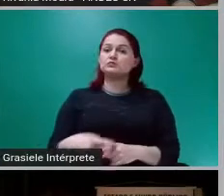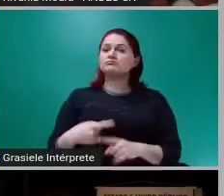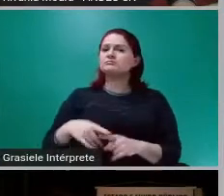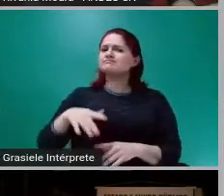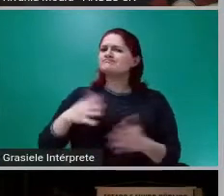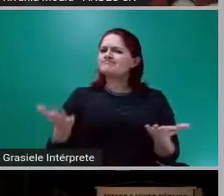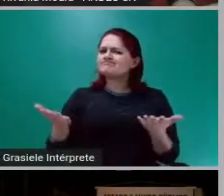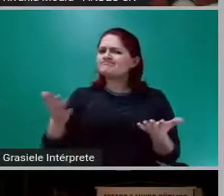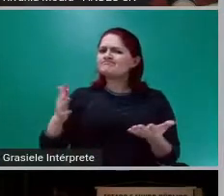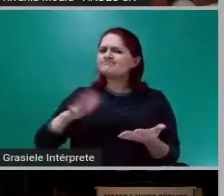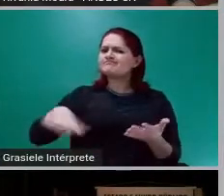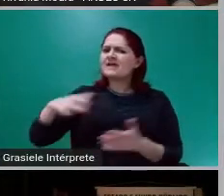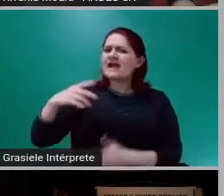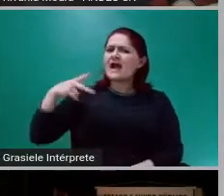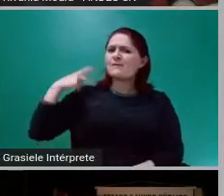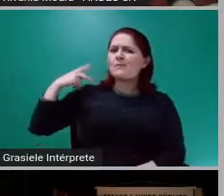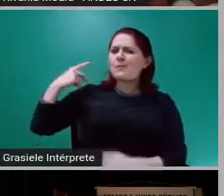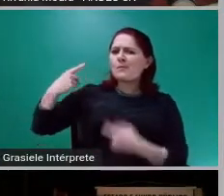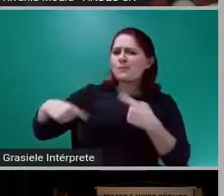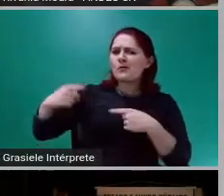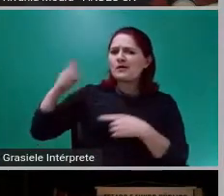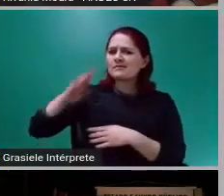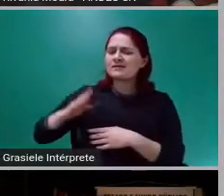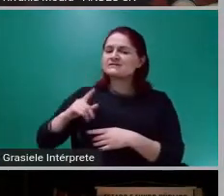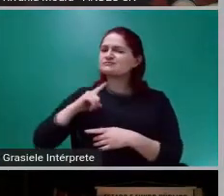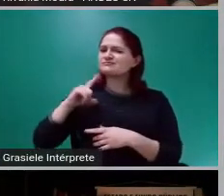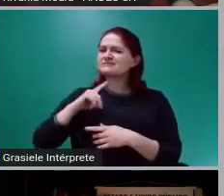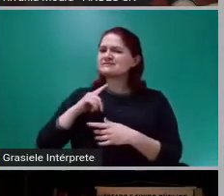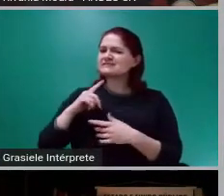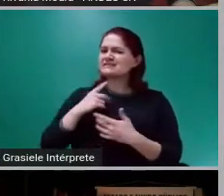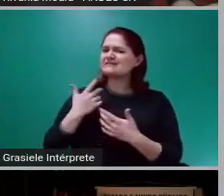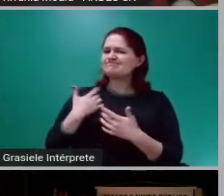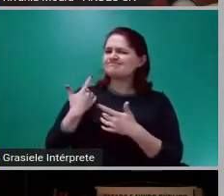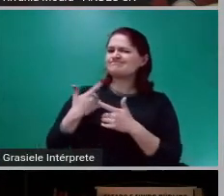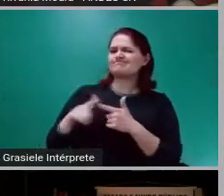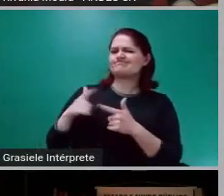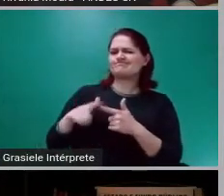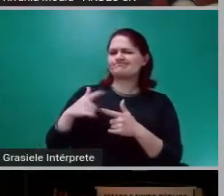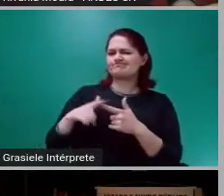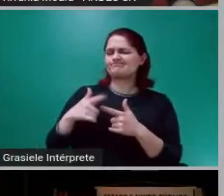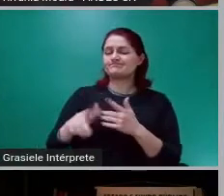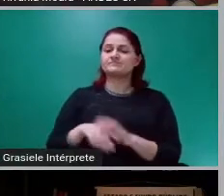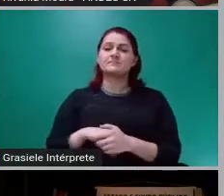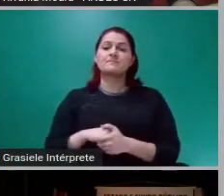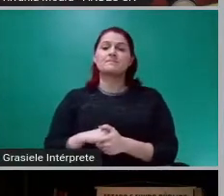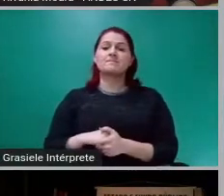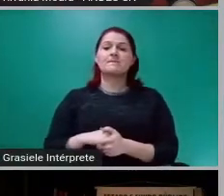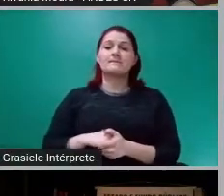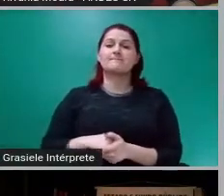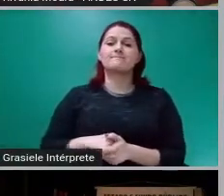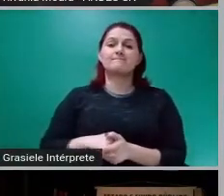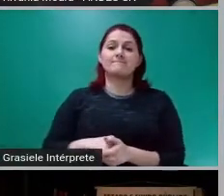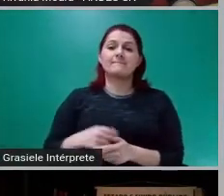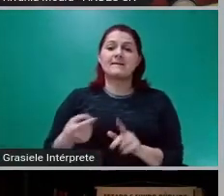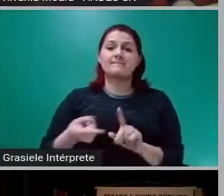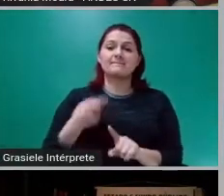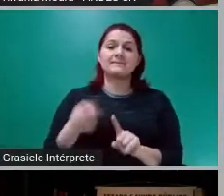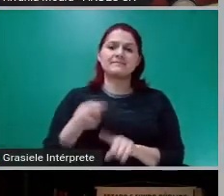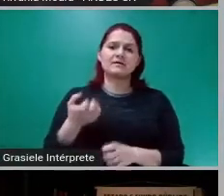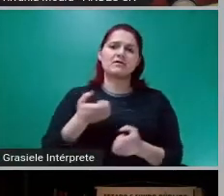está sombria. O papel, primeiro, de mostrar a